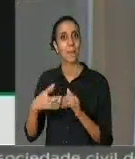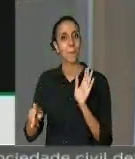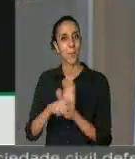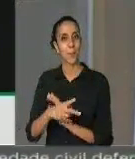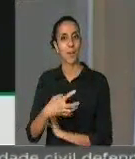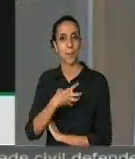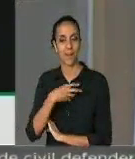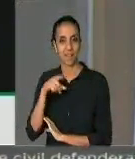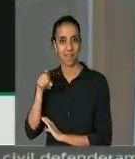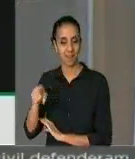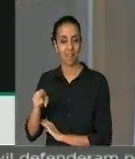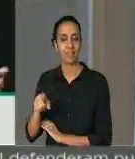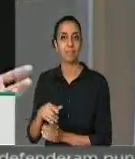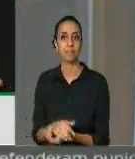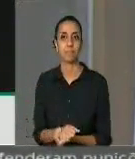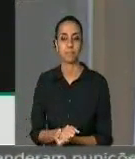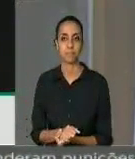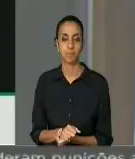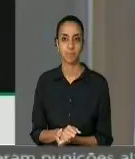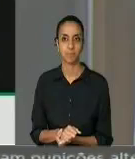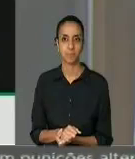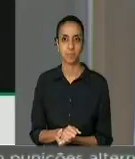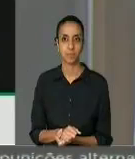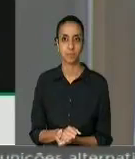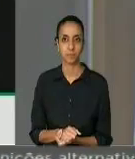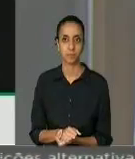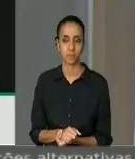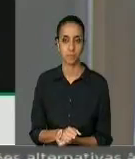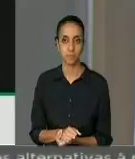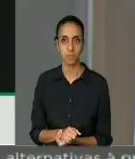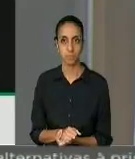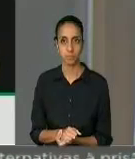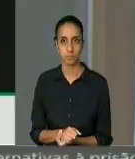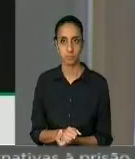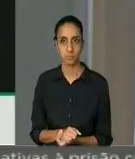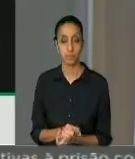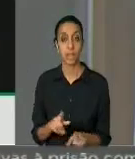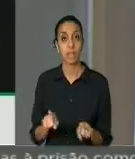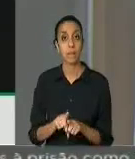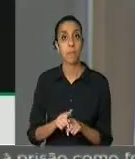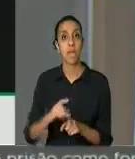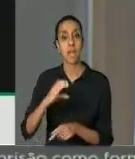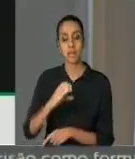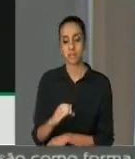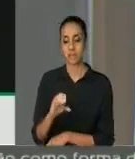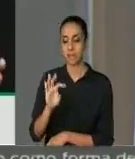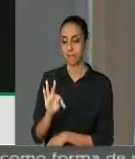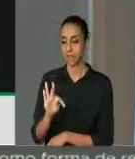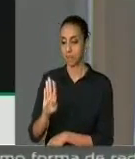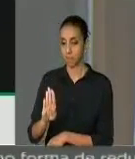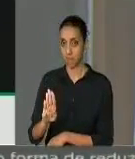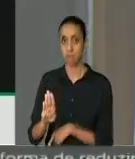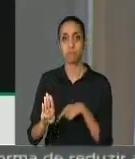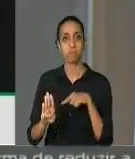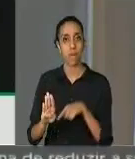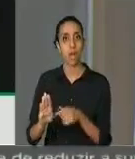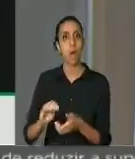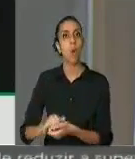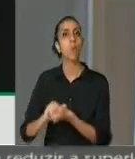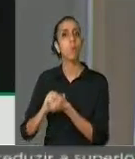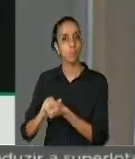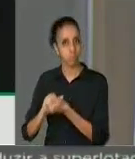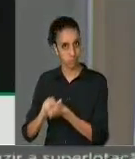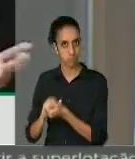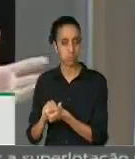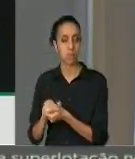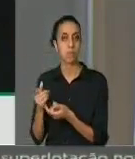os bancários fazem muito bem. Também para cumprimentar a CTB, a Central dos Trabalhadores e Trabalhadoras do